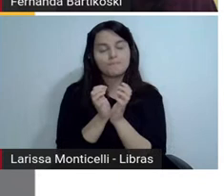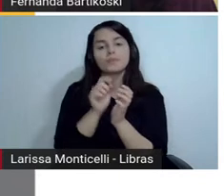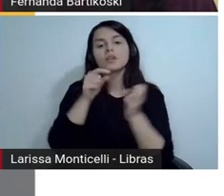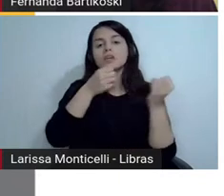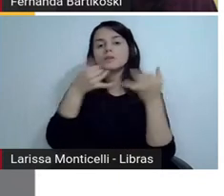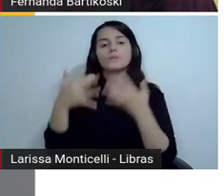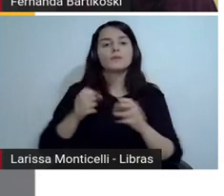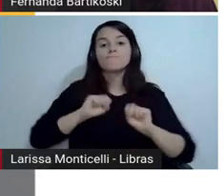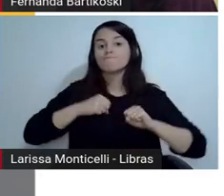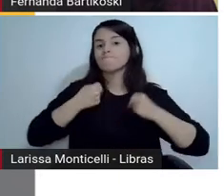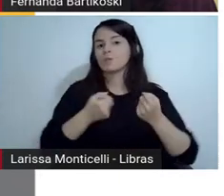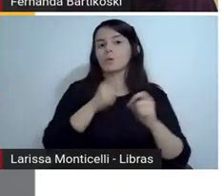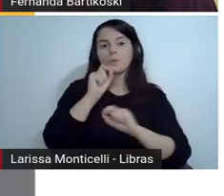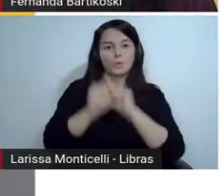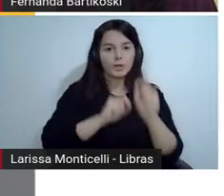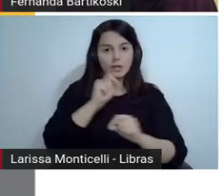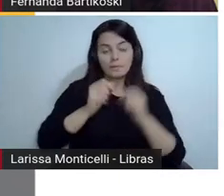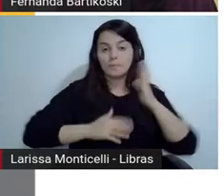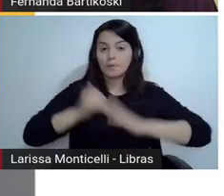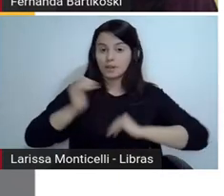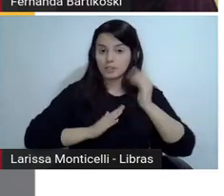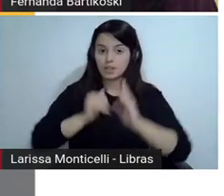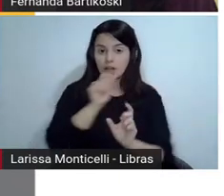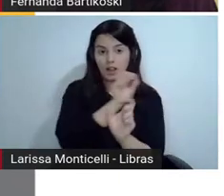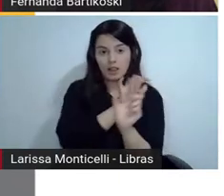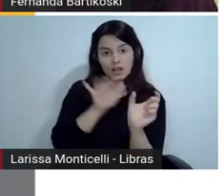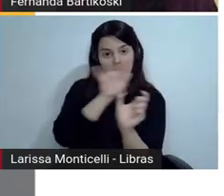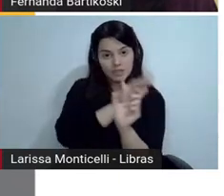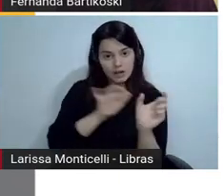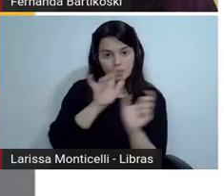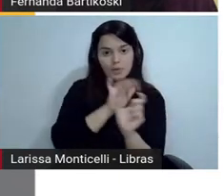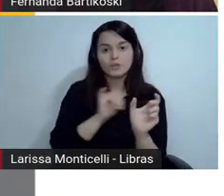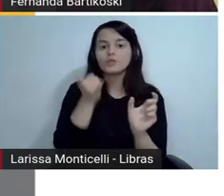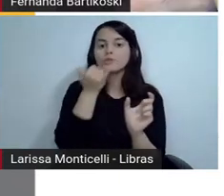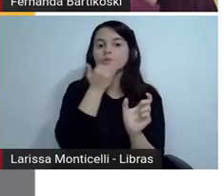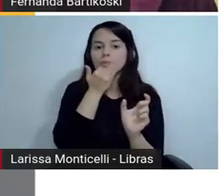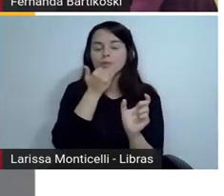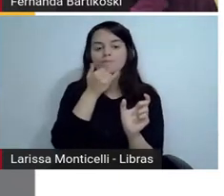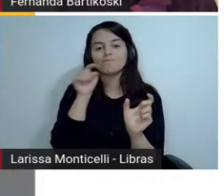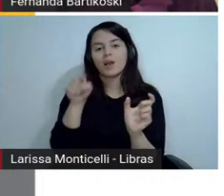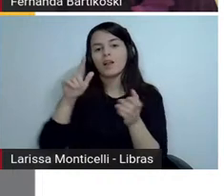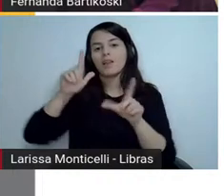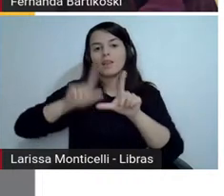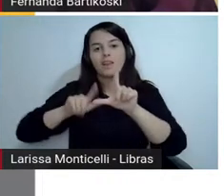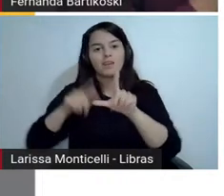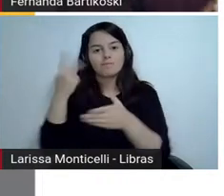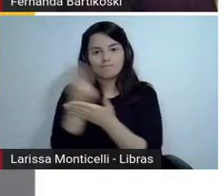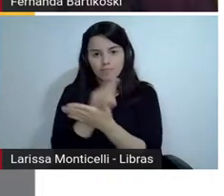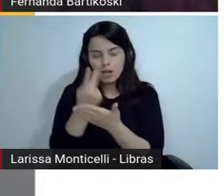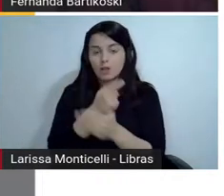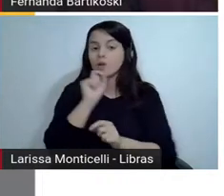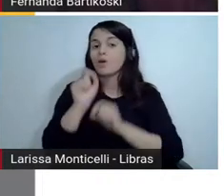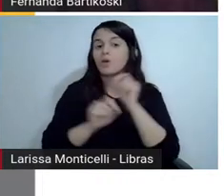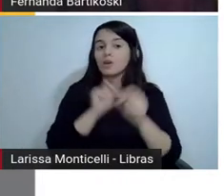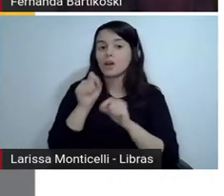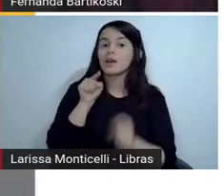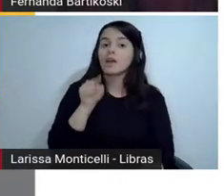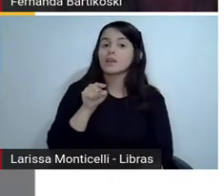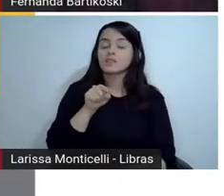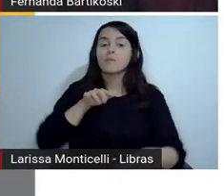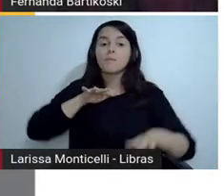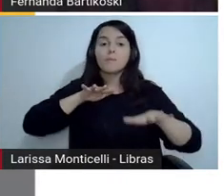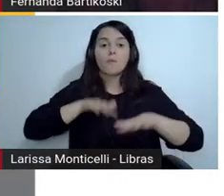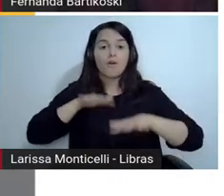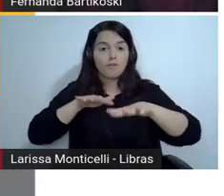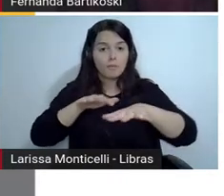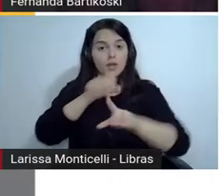São, se dão, perdão, ali foi um erro de digitação, se dão a partir de movimentos sócio-historicamente situados